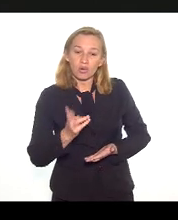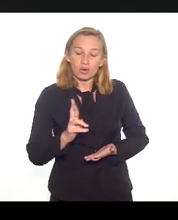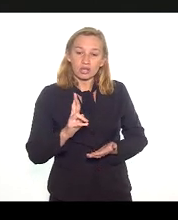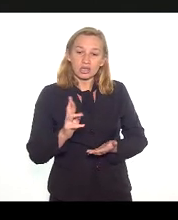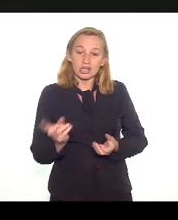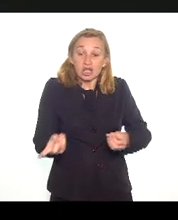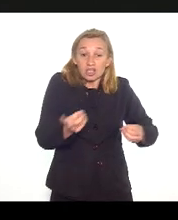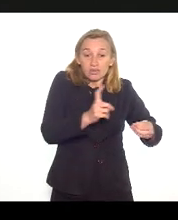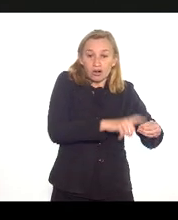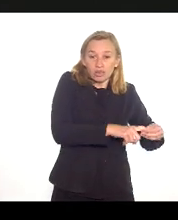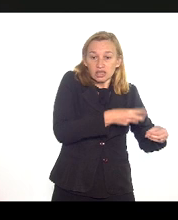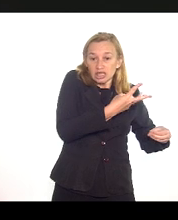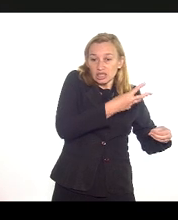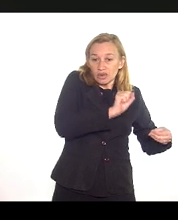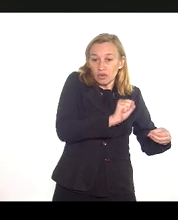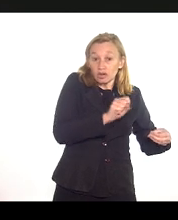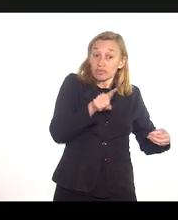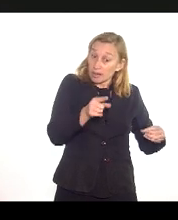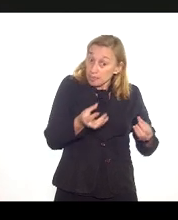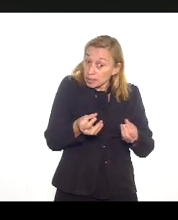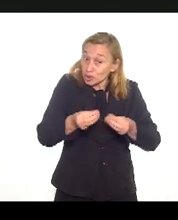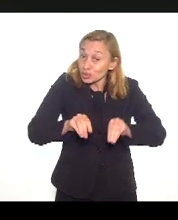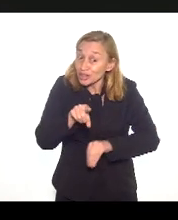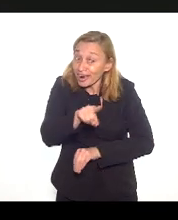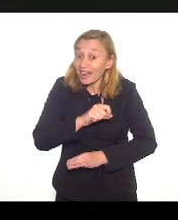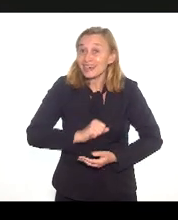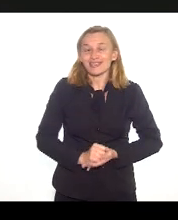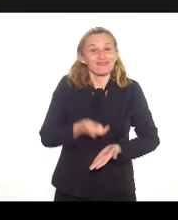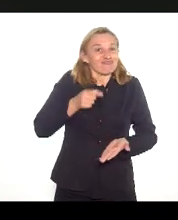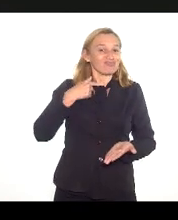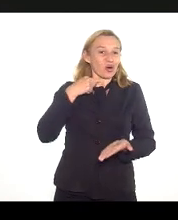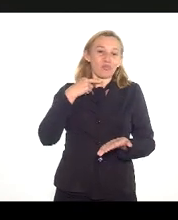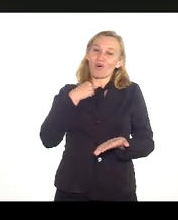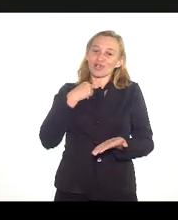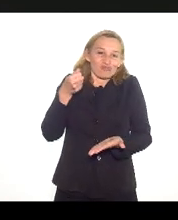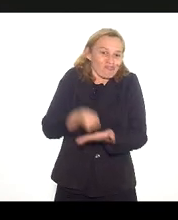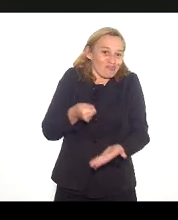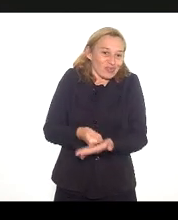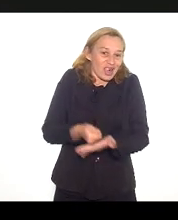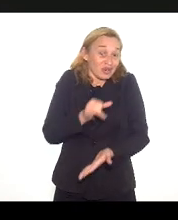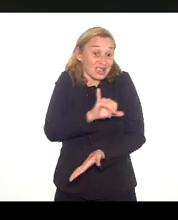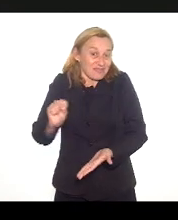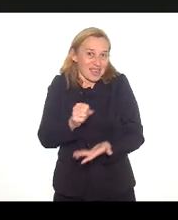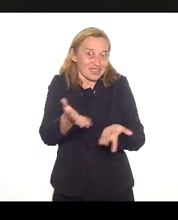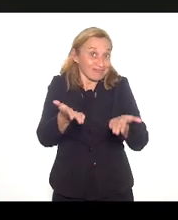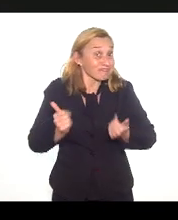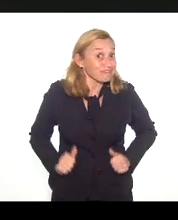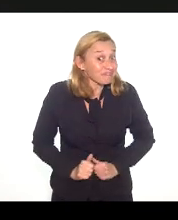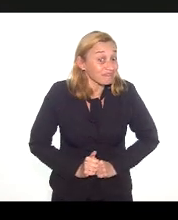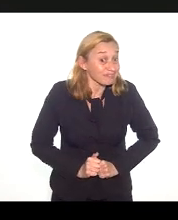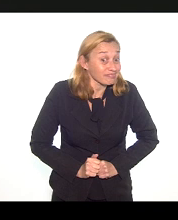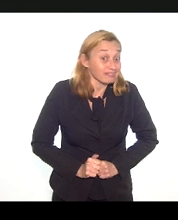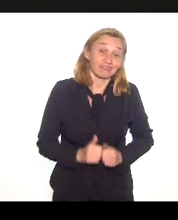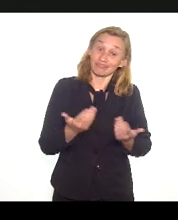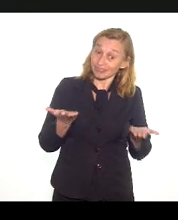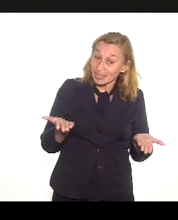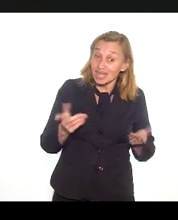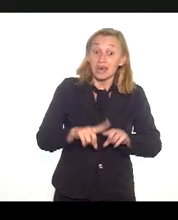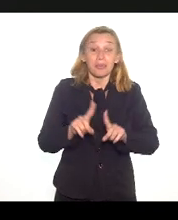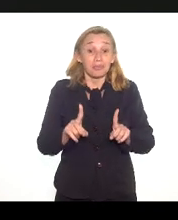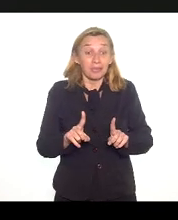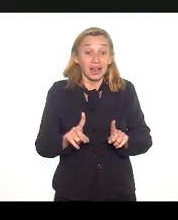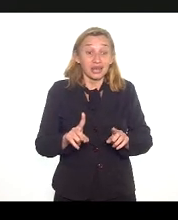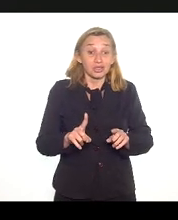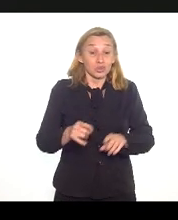Isso vai afetar a RCL. A gente não pode cobrar o ICMS, aí afeta o ICMS, você tem razão. Mas o governo,